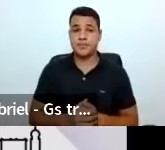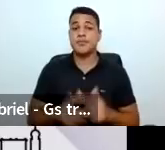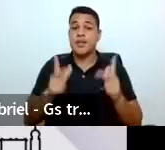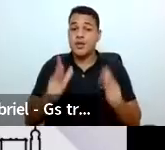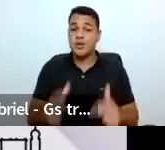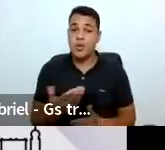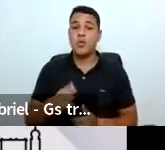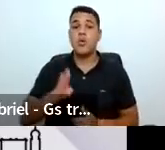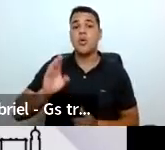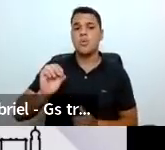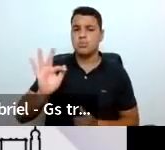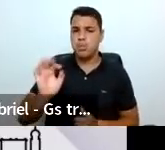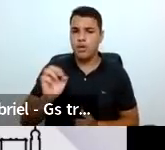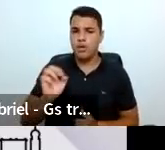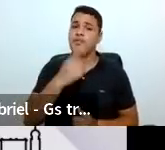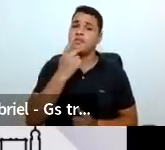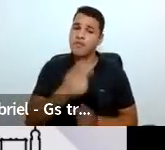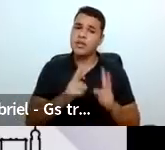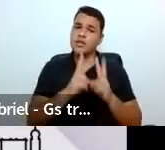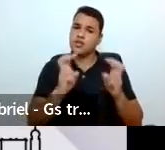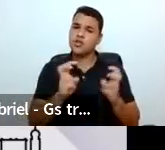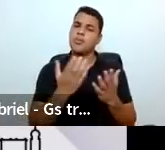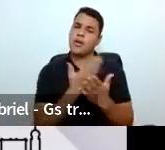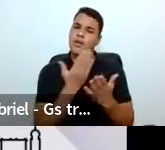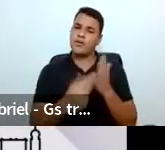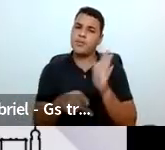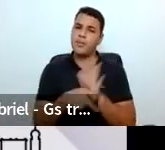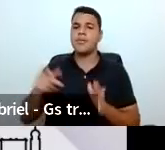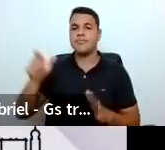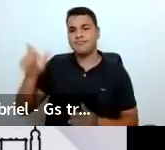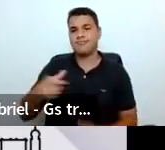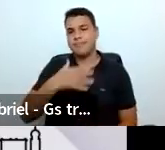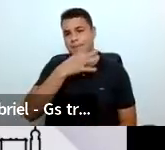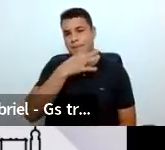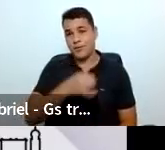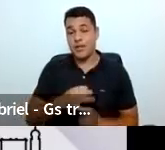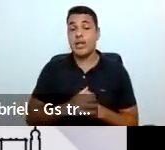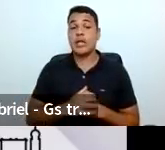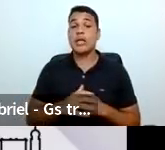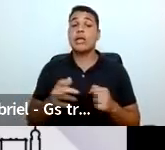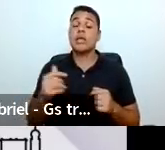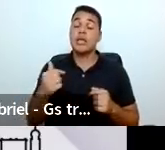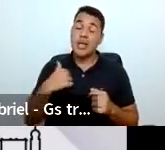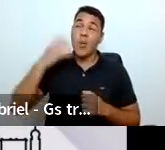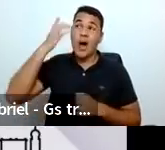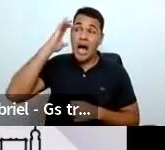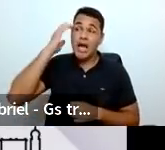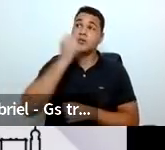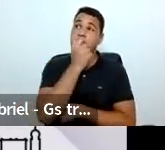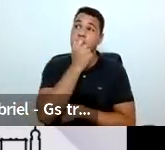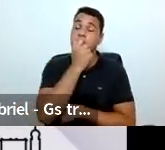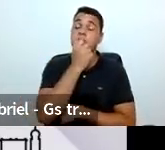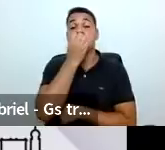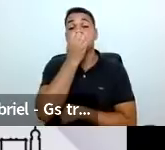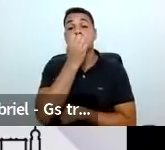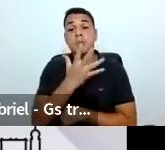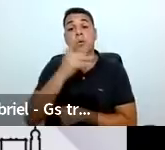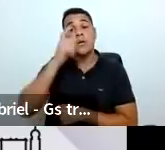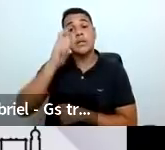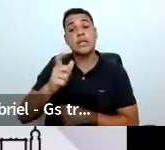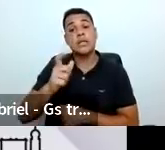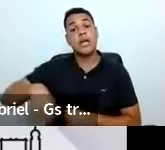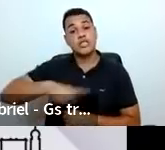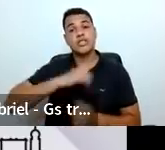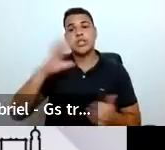no prefácio do livro do Paulo Freire, e que eu acho extremamente interessante registrar